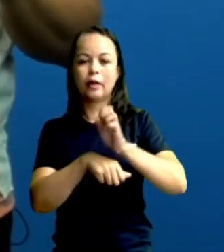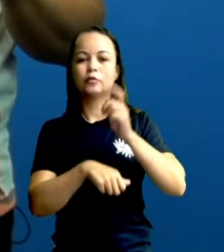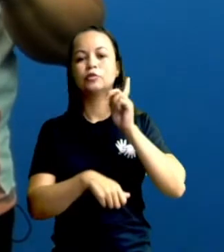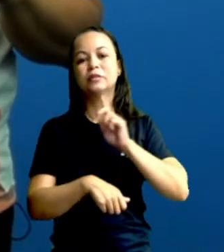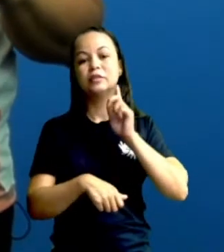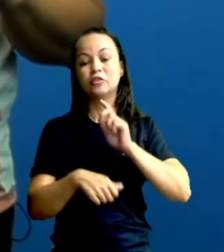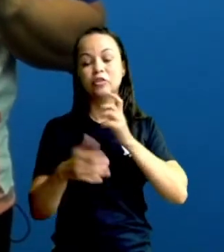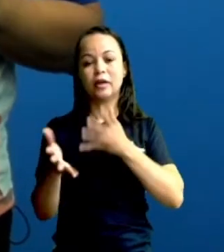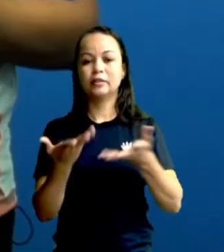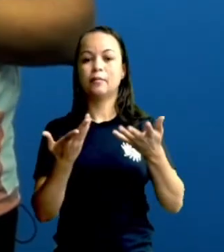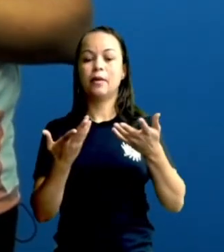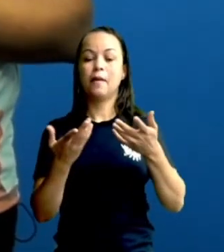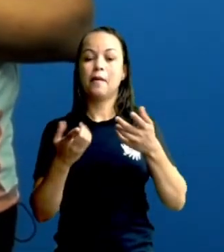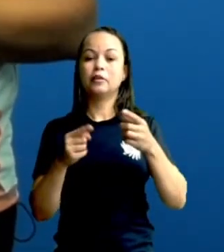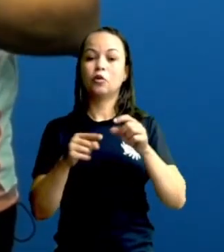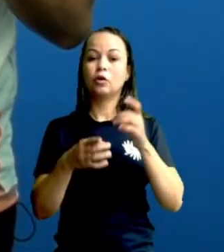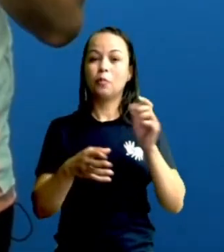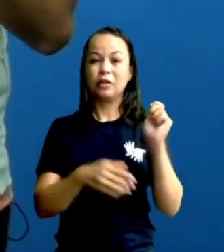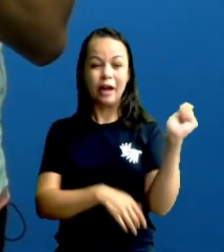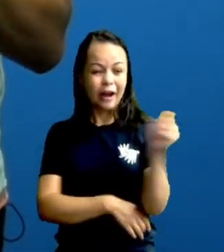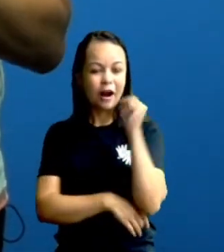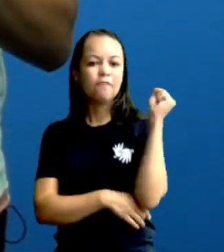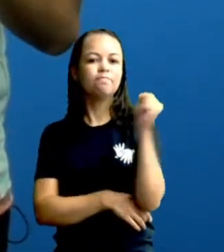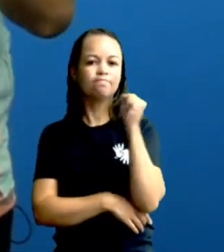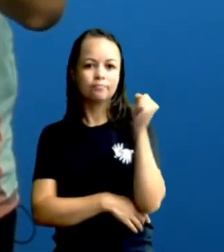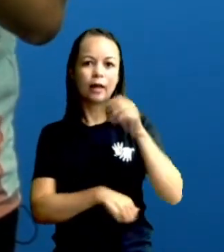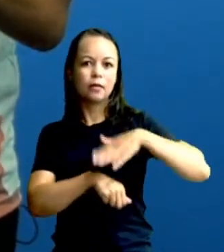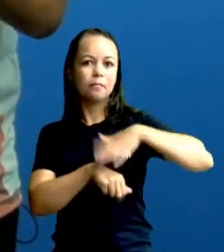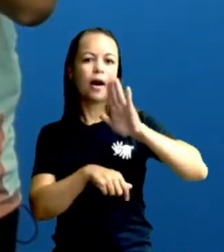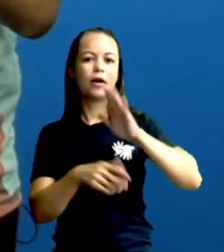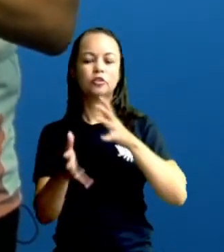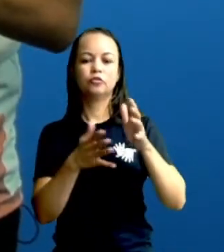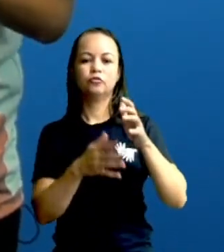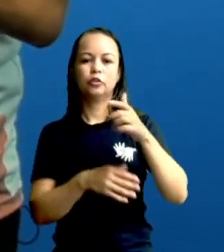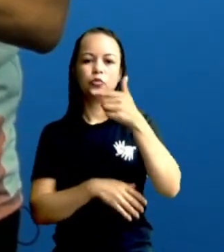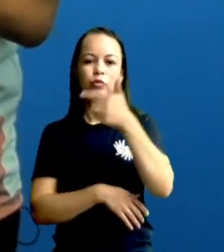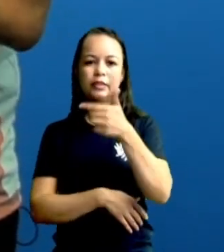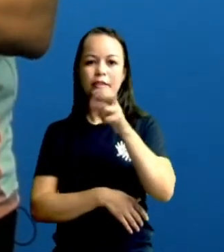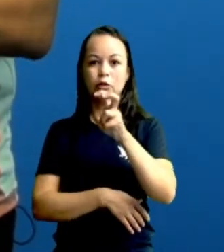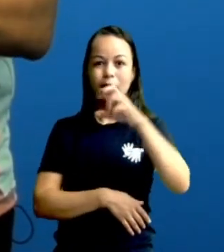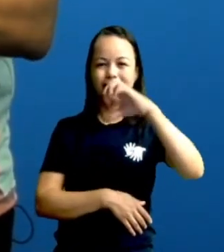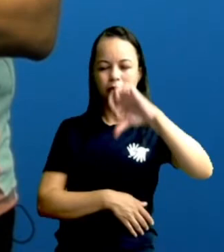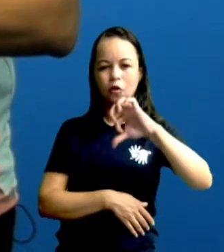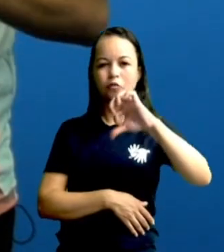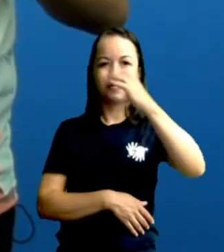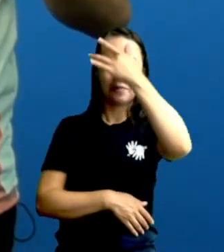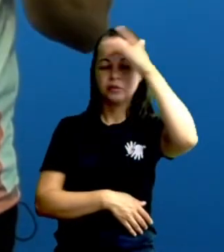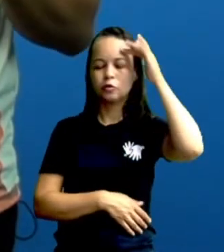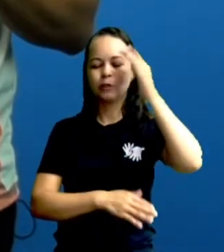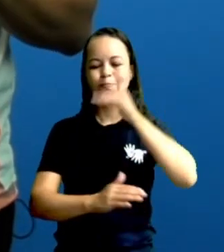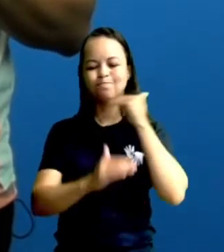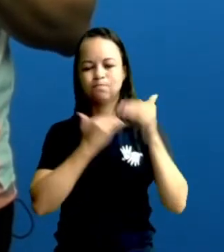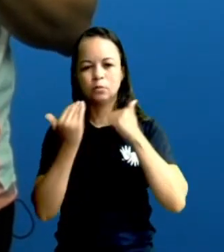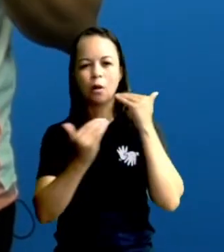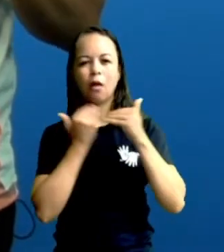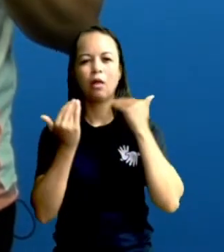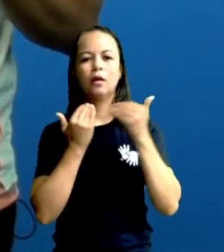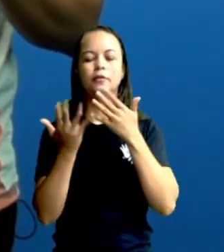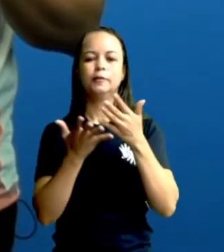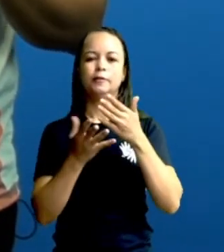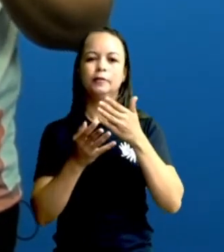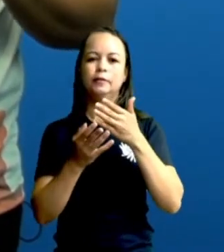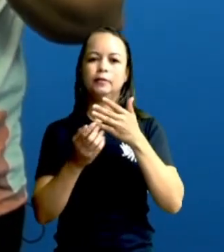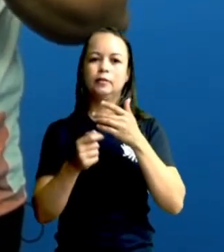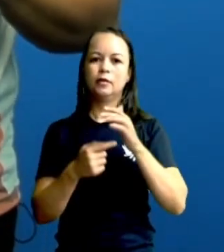com muito mais gravidade. Foram 259 pessoas mortas e mais e